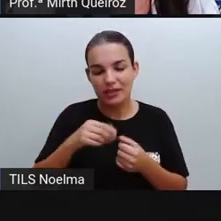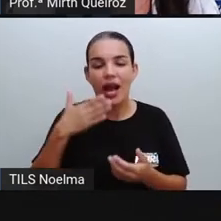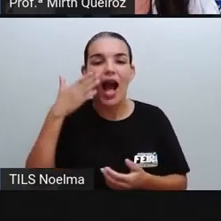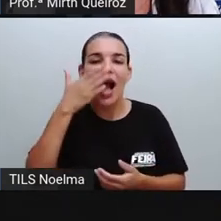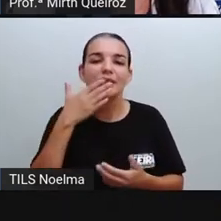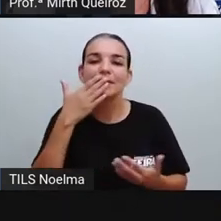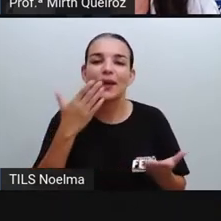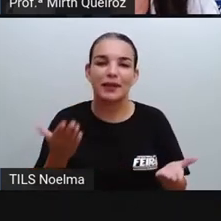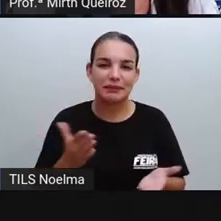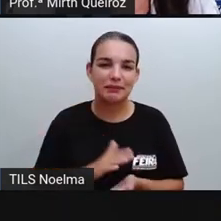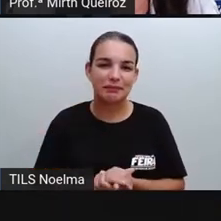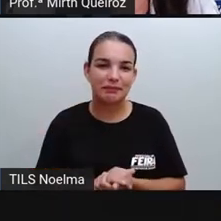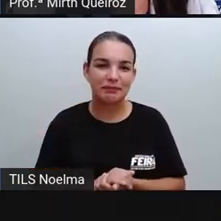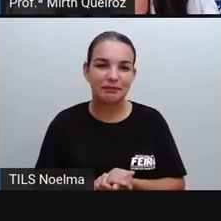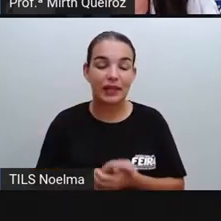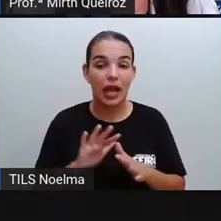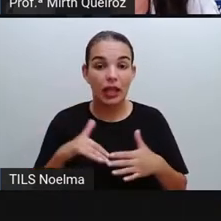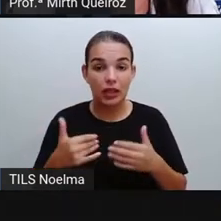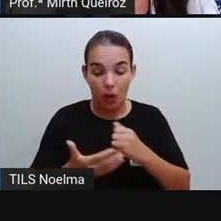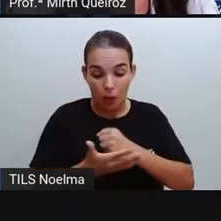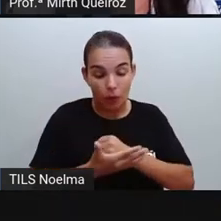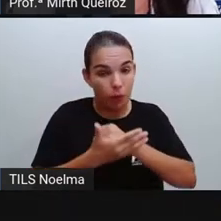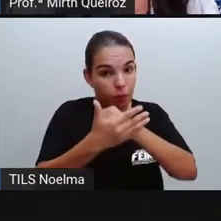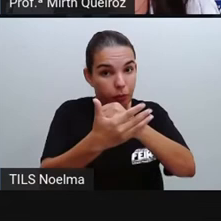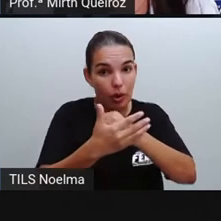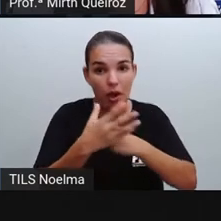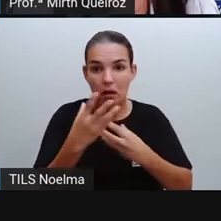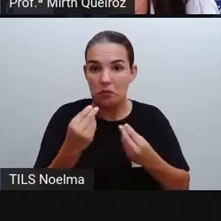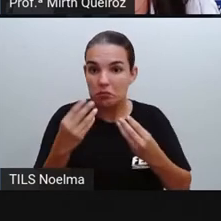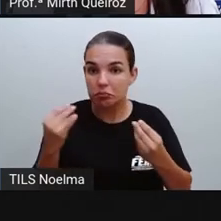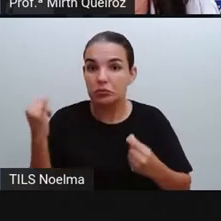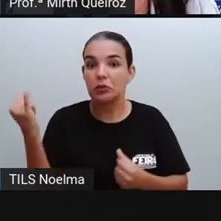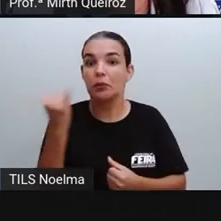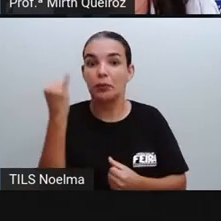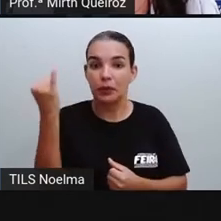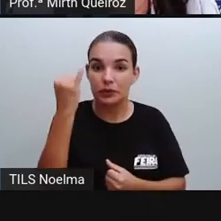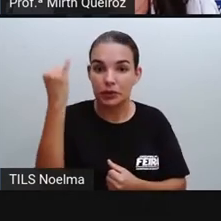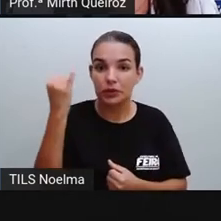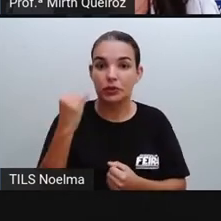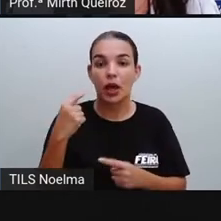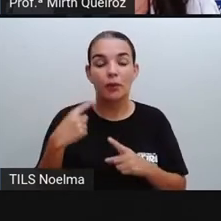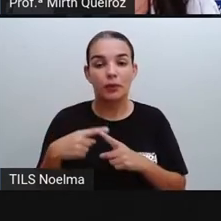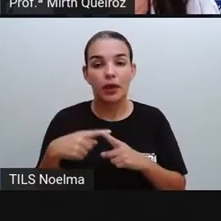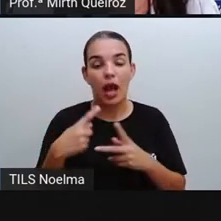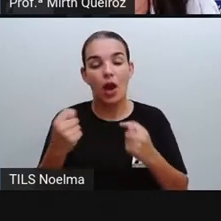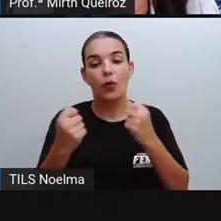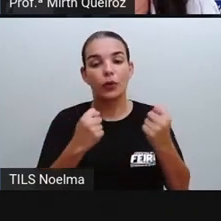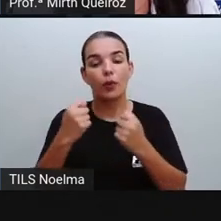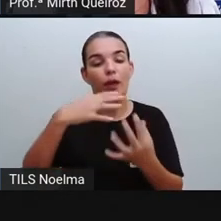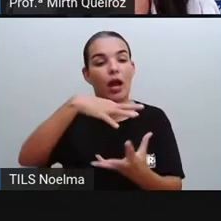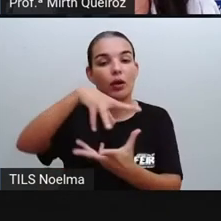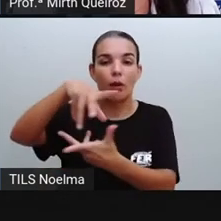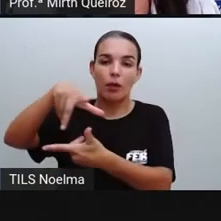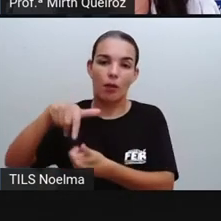Então, as matérias-primas, elas são muito importantes aí para a economia global.